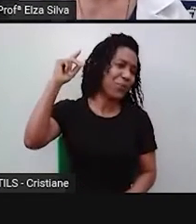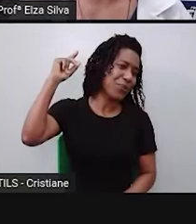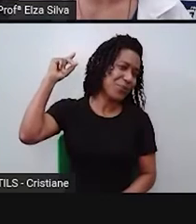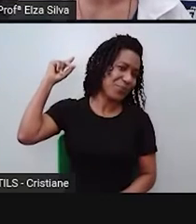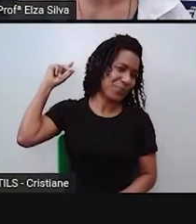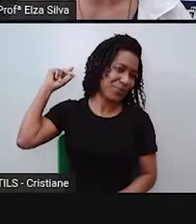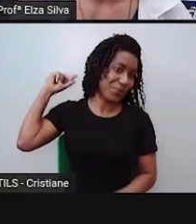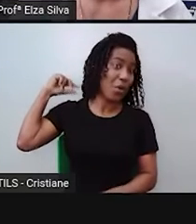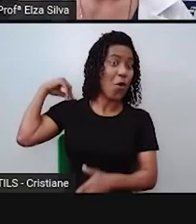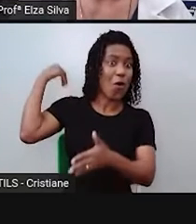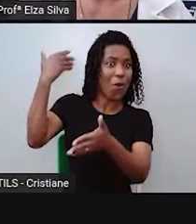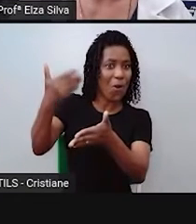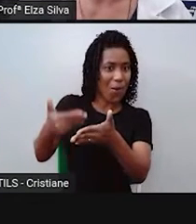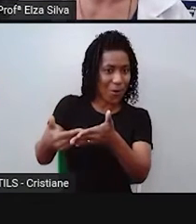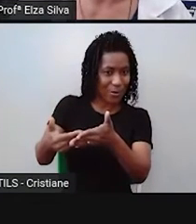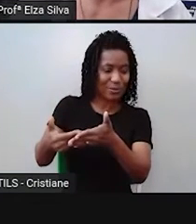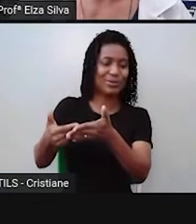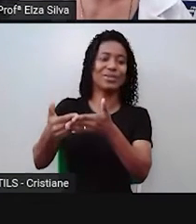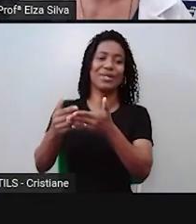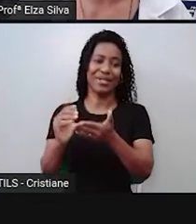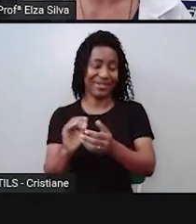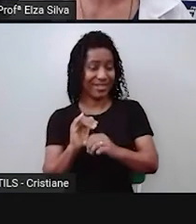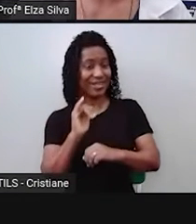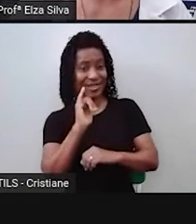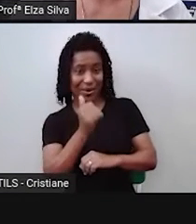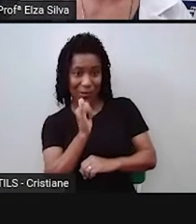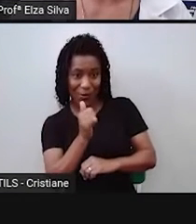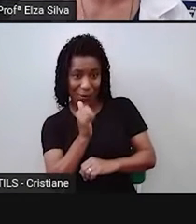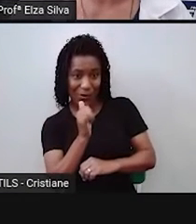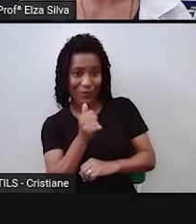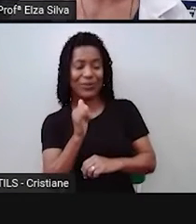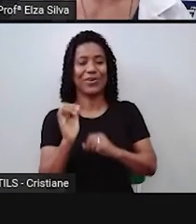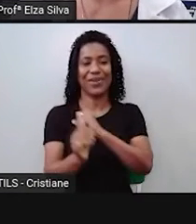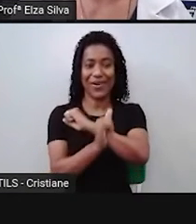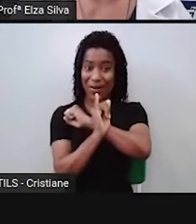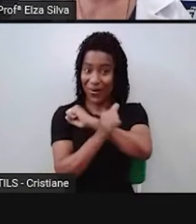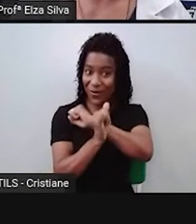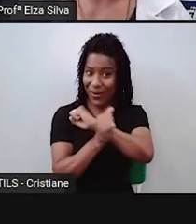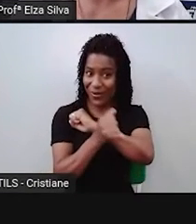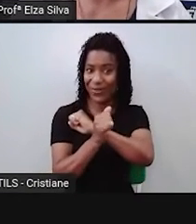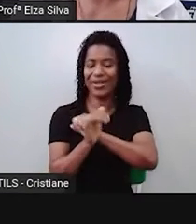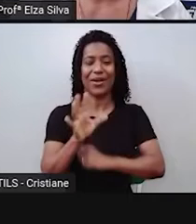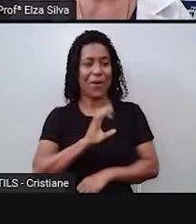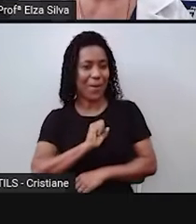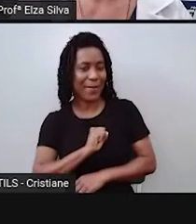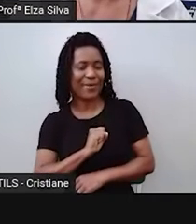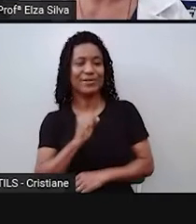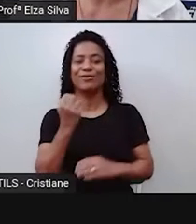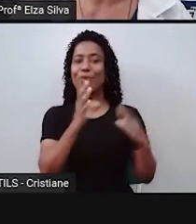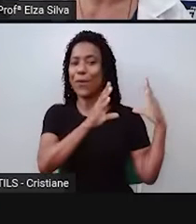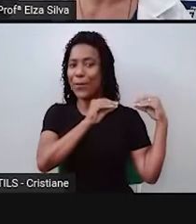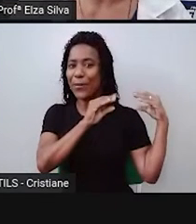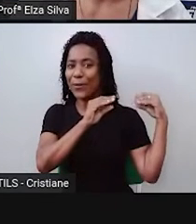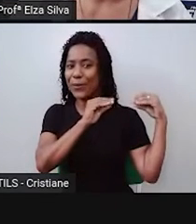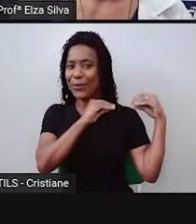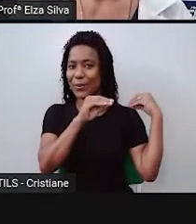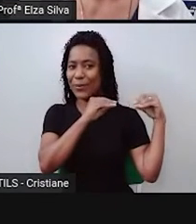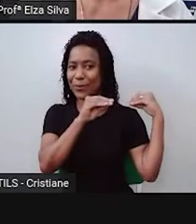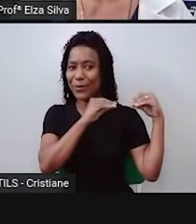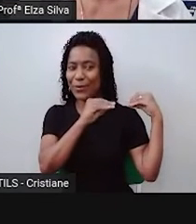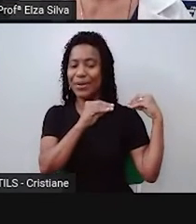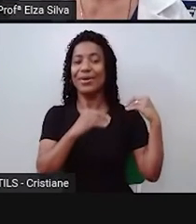os tempos atuais, como contos, crônicas, romances, novelas, fábulas.